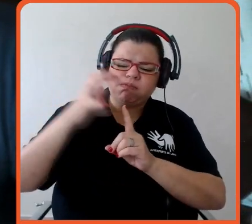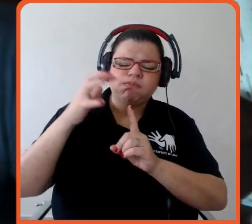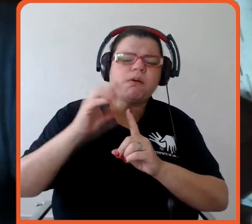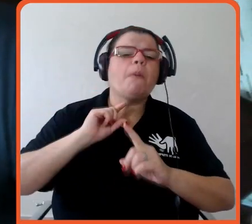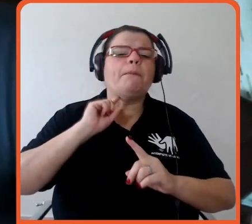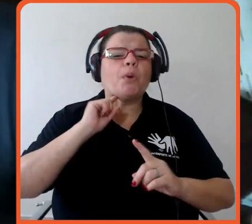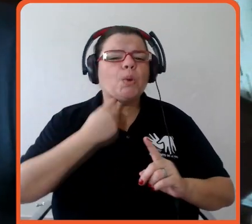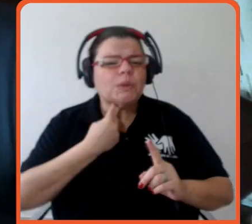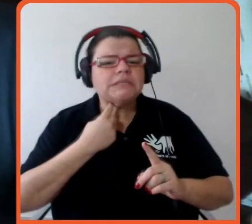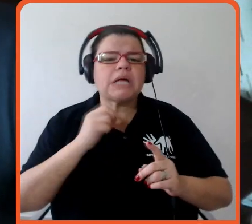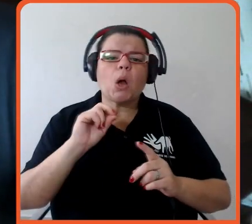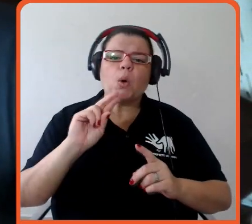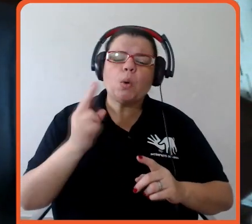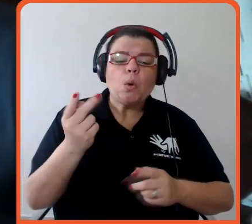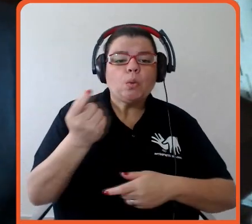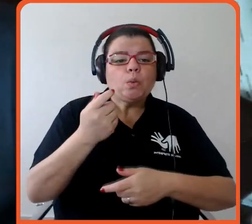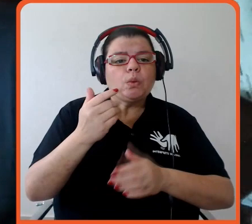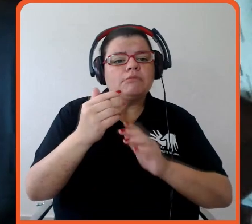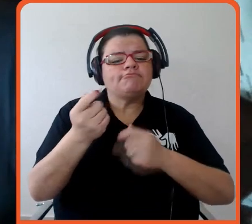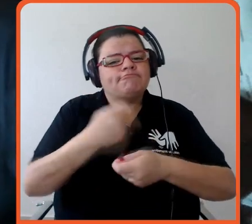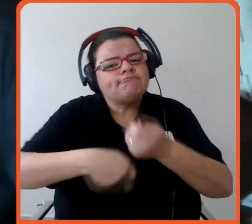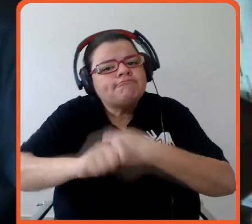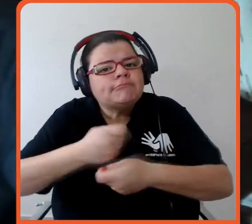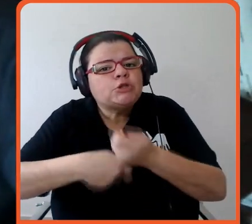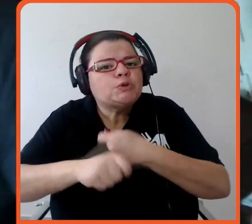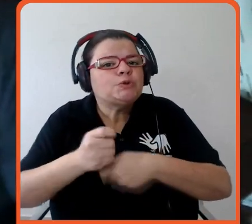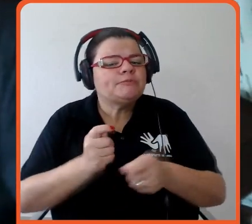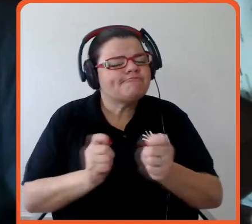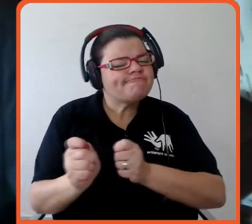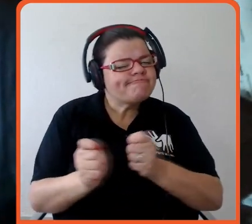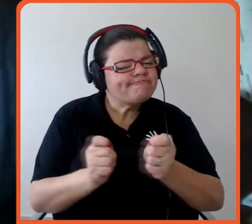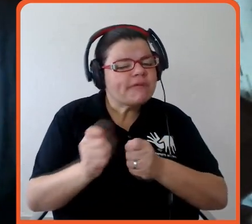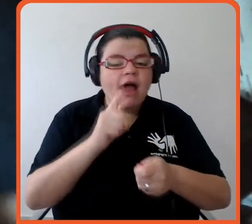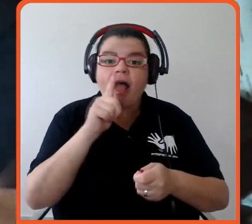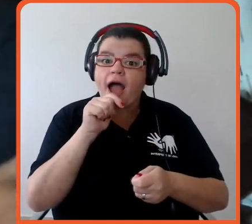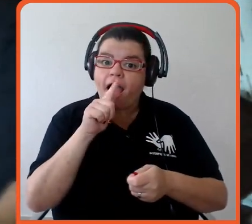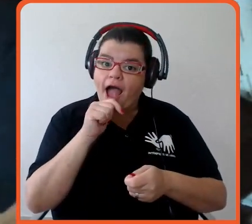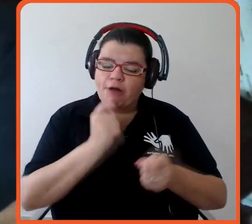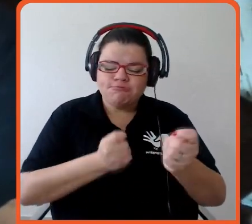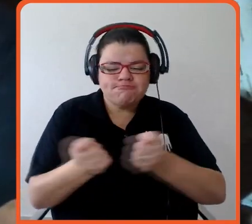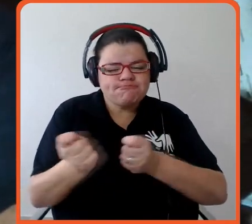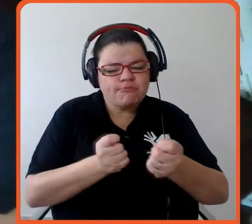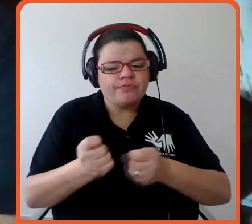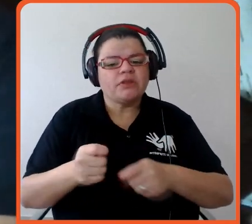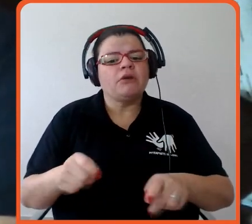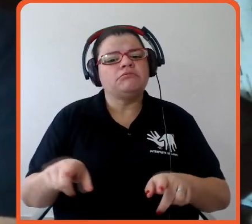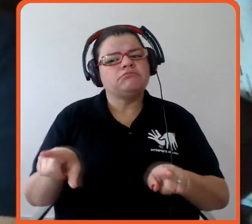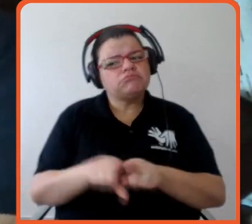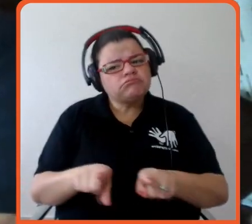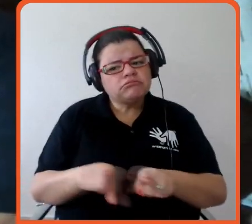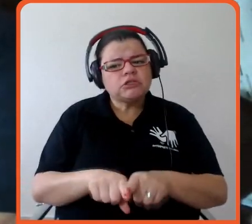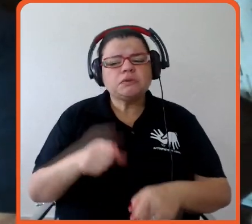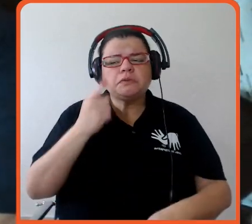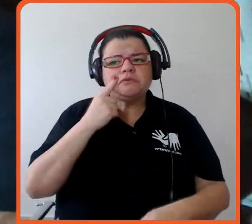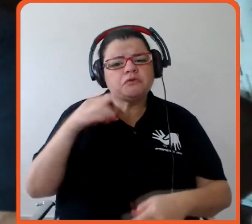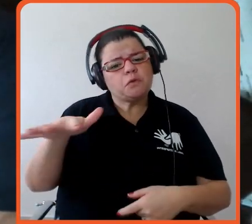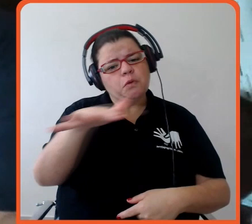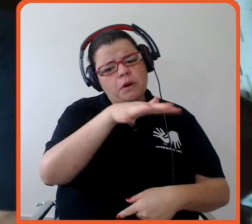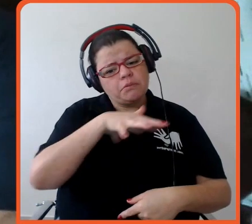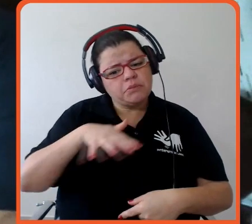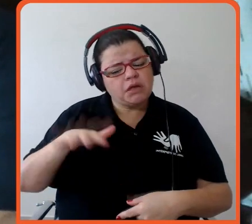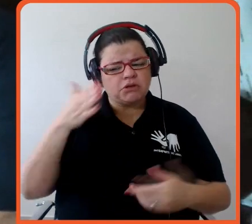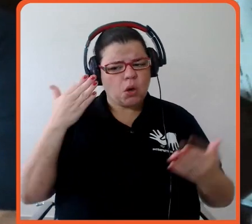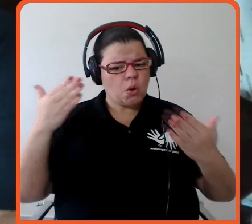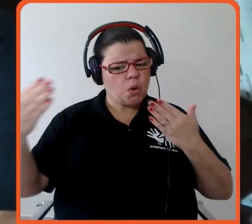bastante rico, bastante propício a se fazer acordos, eu achei o ambiente, comparando com